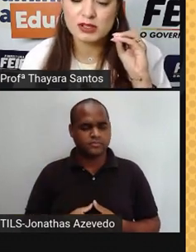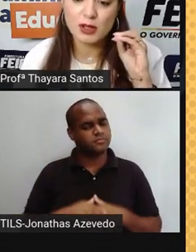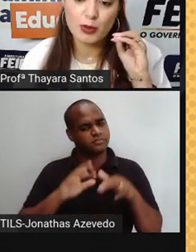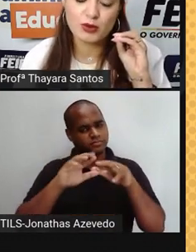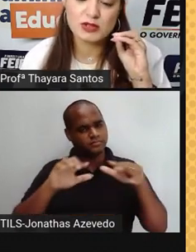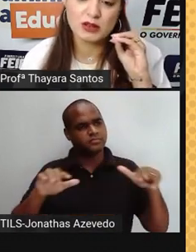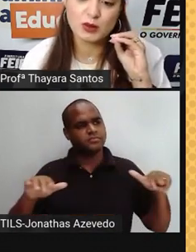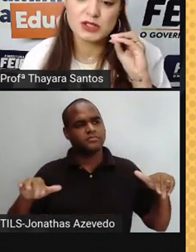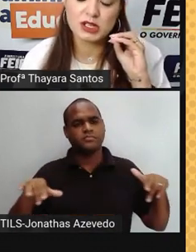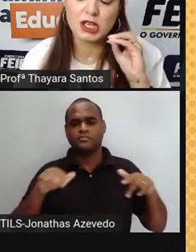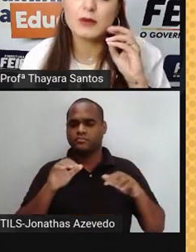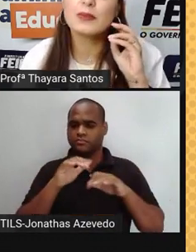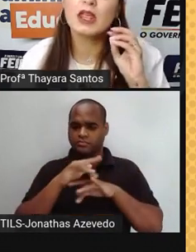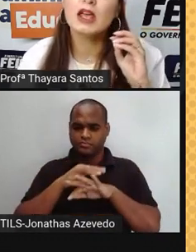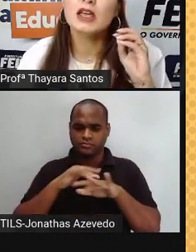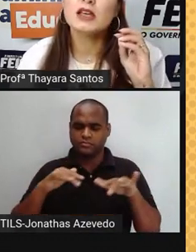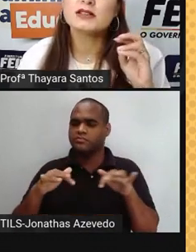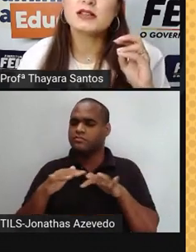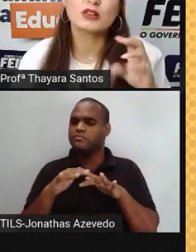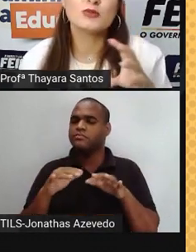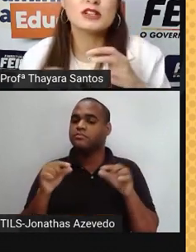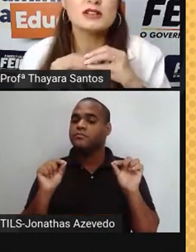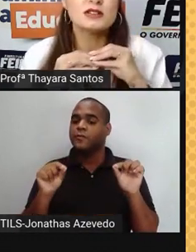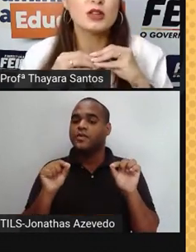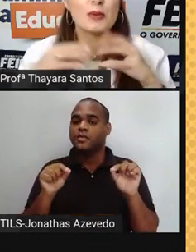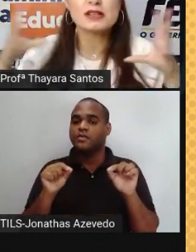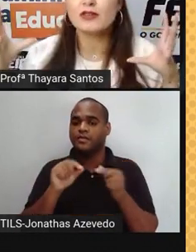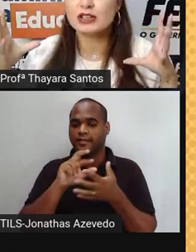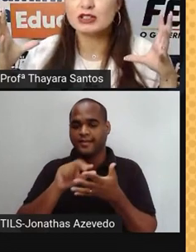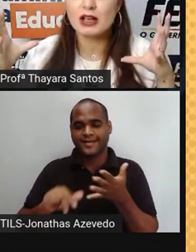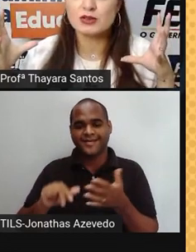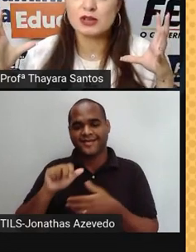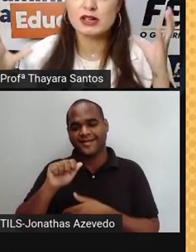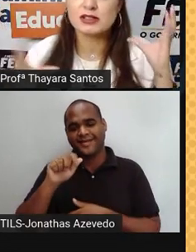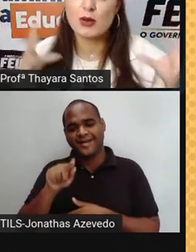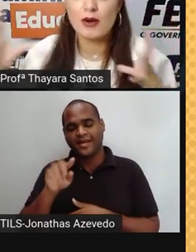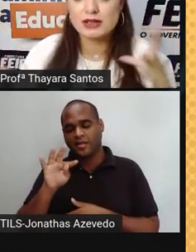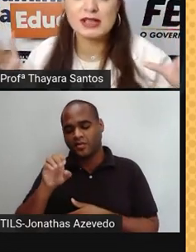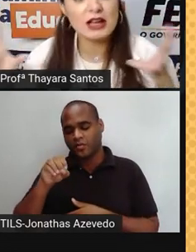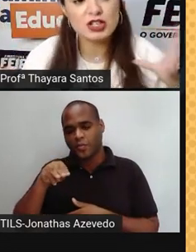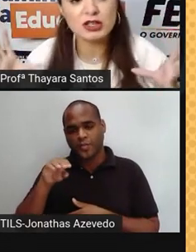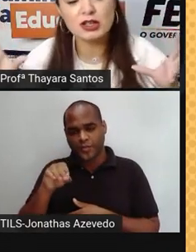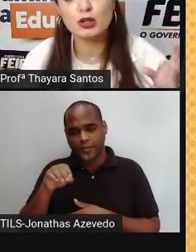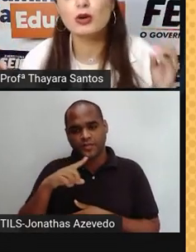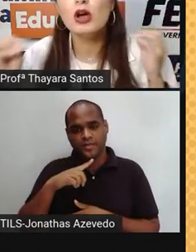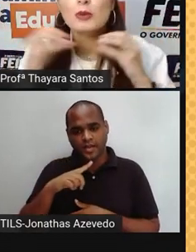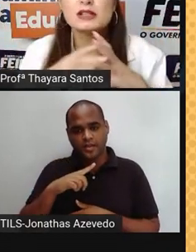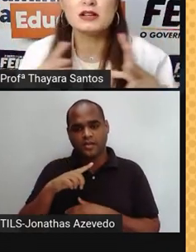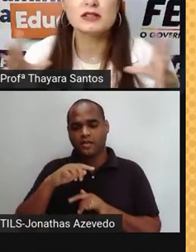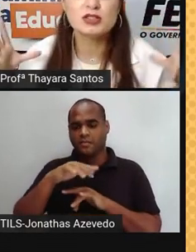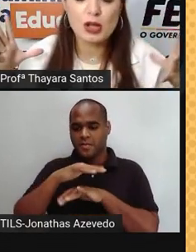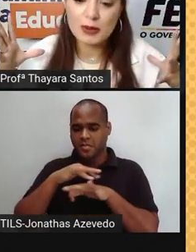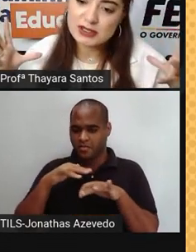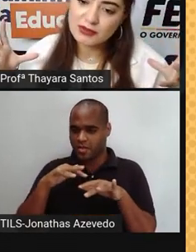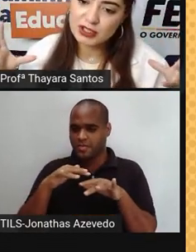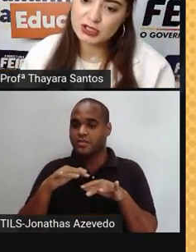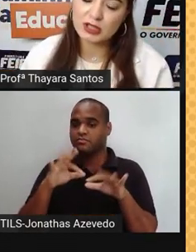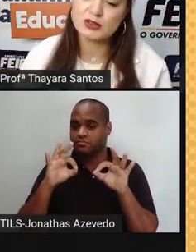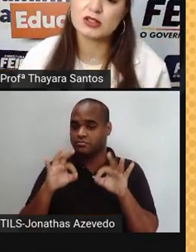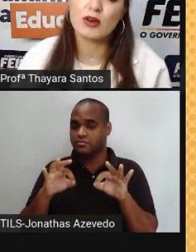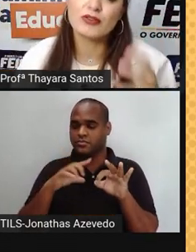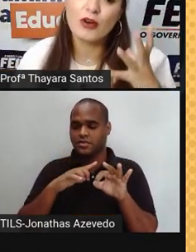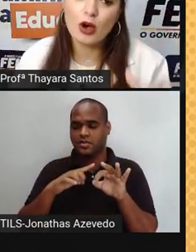moléculas, poucos átomos aqui. E esses átomos, eles estão mais afastados. Eles estão se agitando, mas eles estão mais